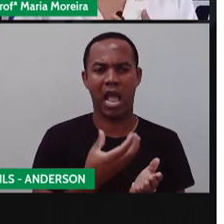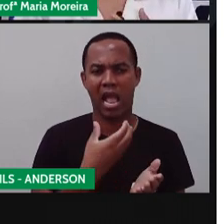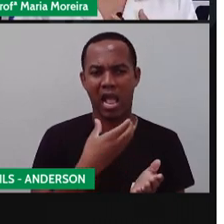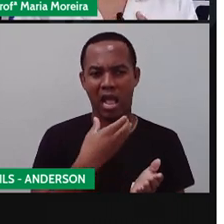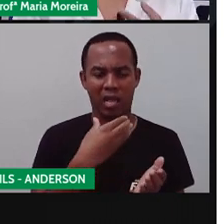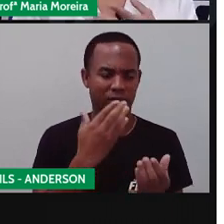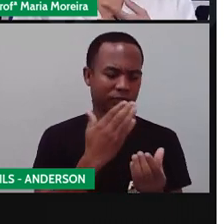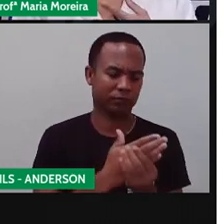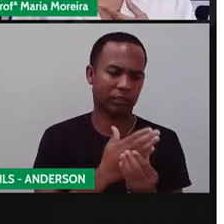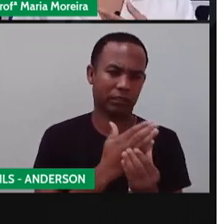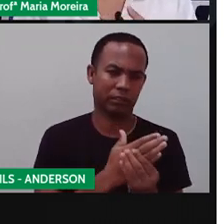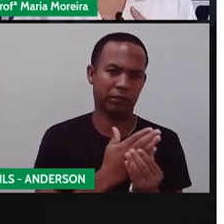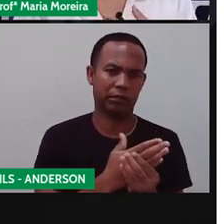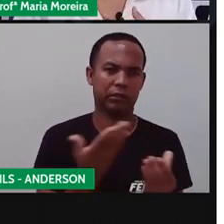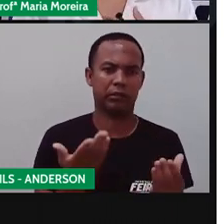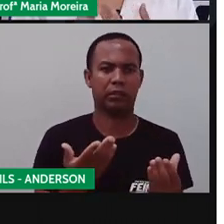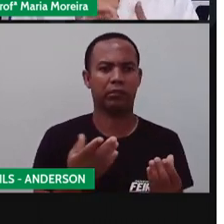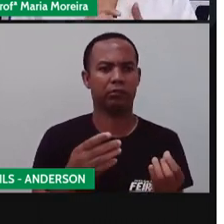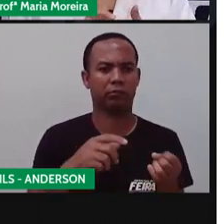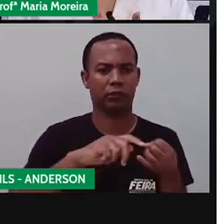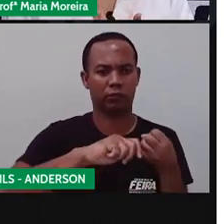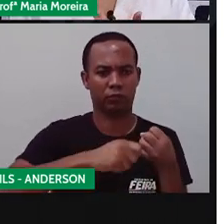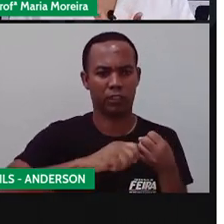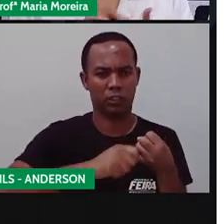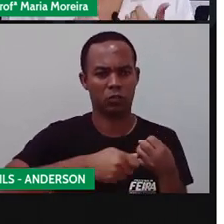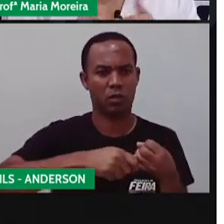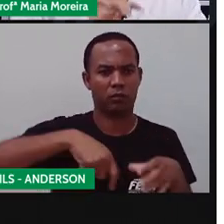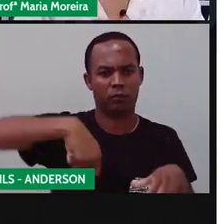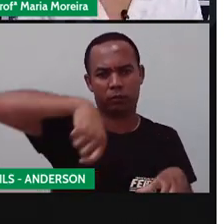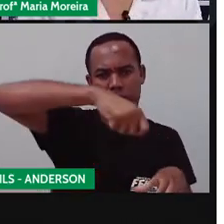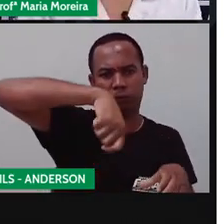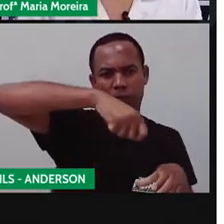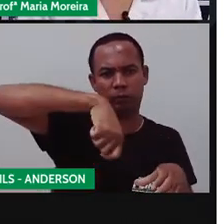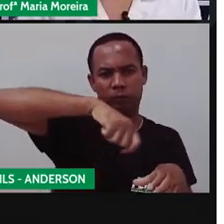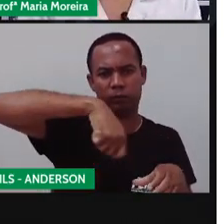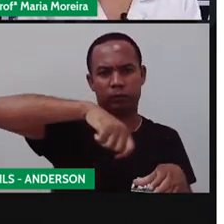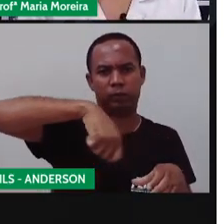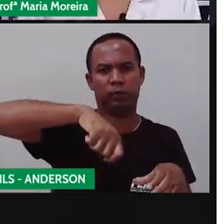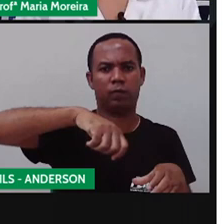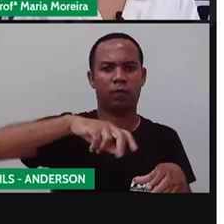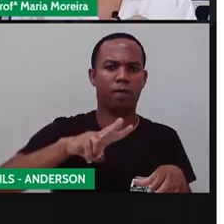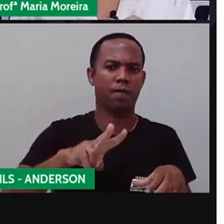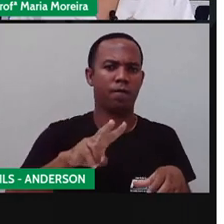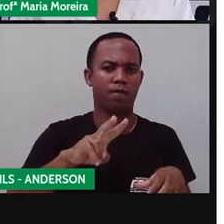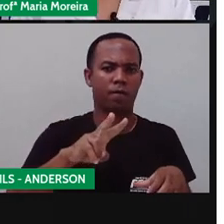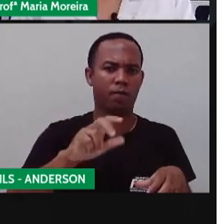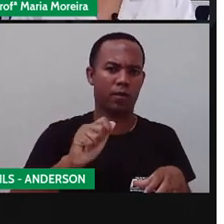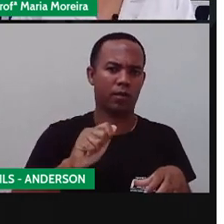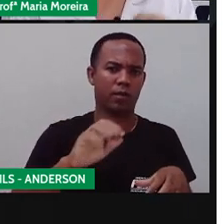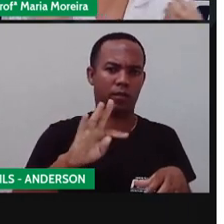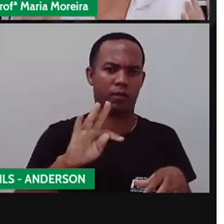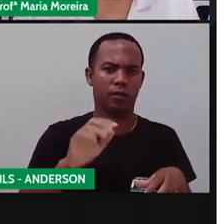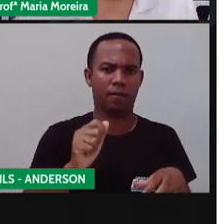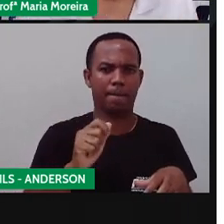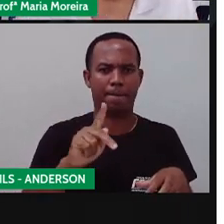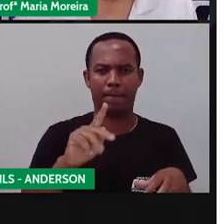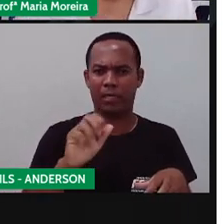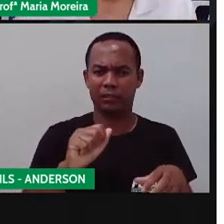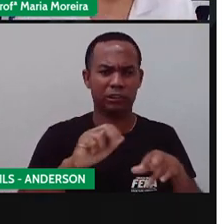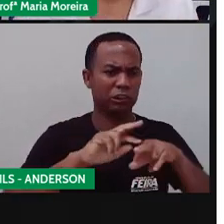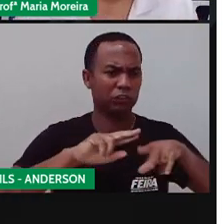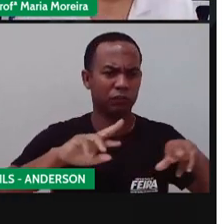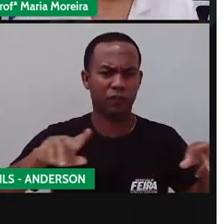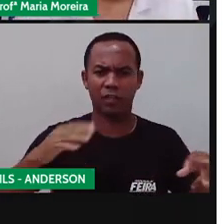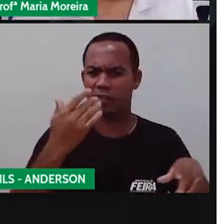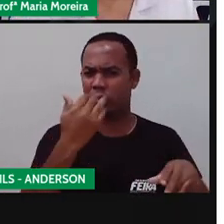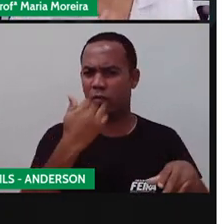abará, feijoada, caruru, vatapá, pamonha. Não foram essas receitas que a gente